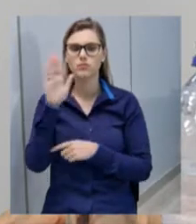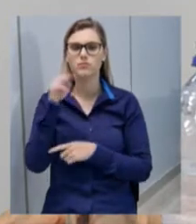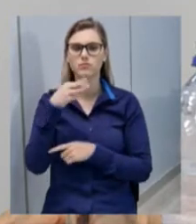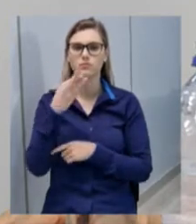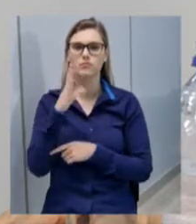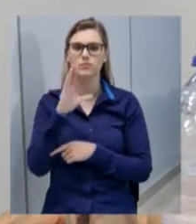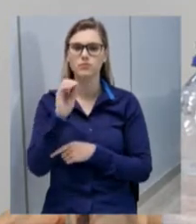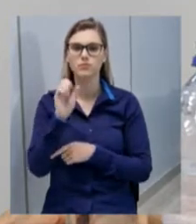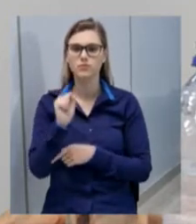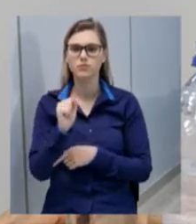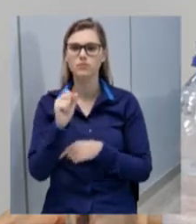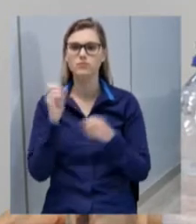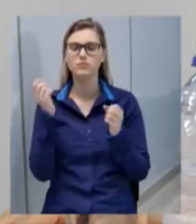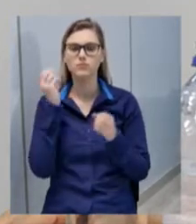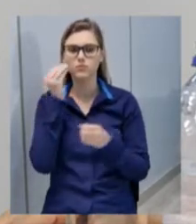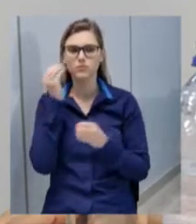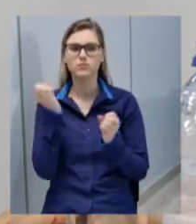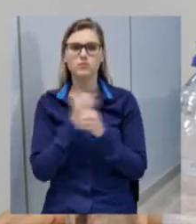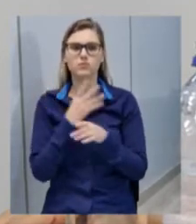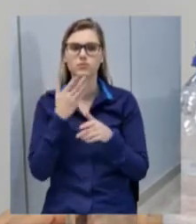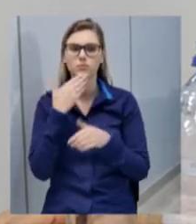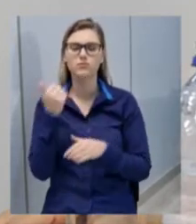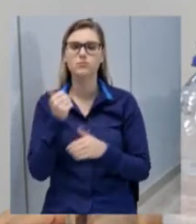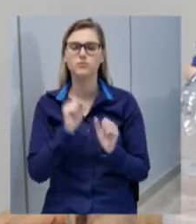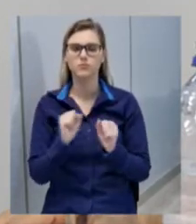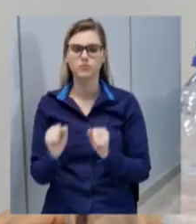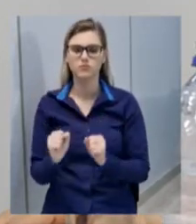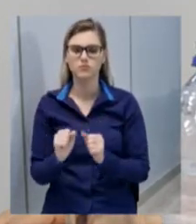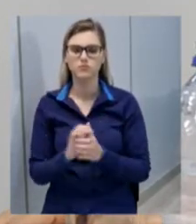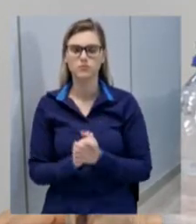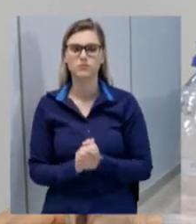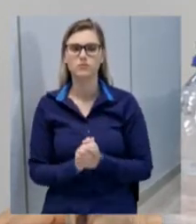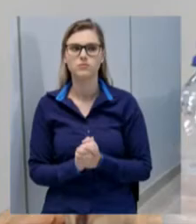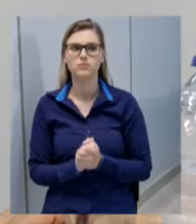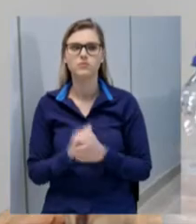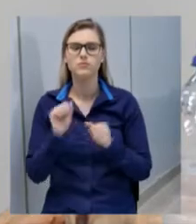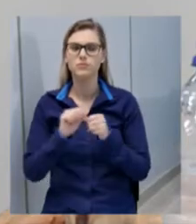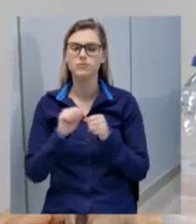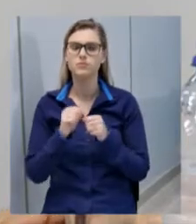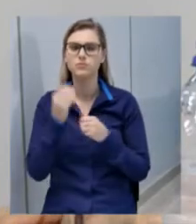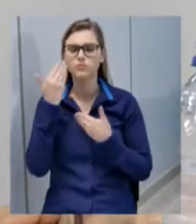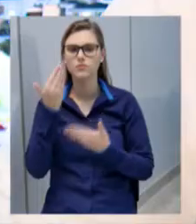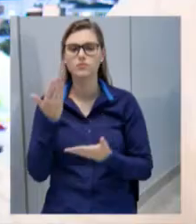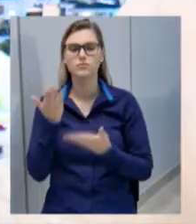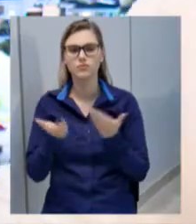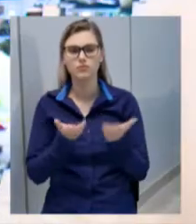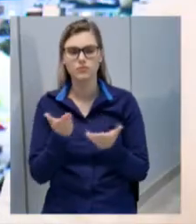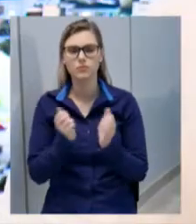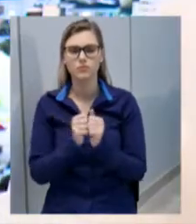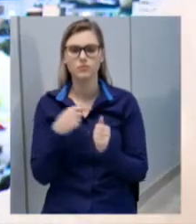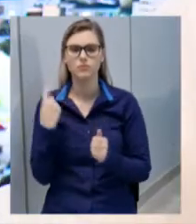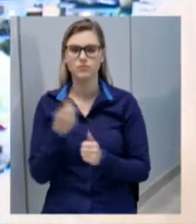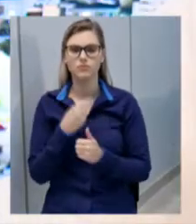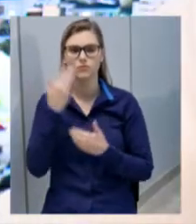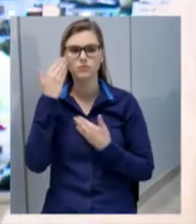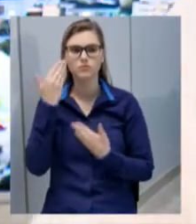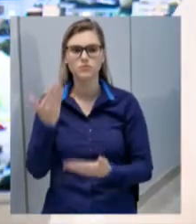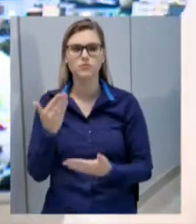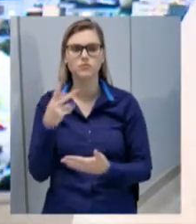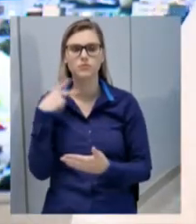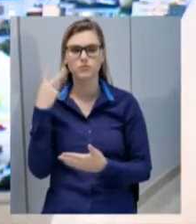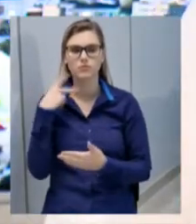resolver da melhor forma possível. Obrigado por ter feito esse atendimento com a gente. Agradeço a parte, vereadora.